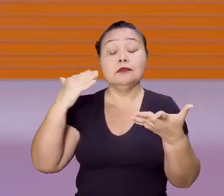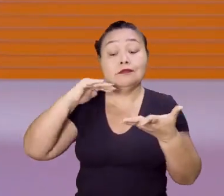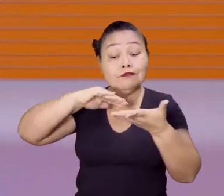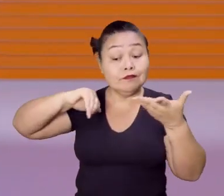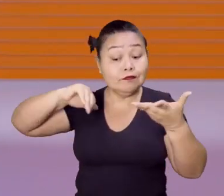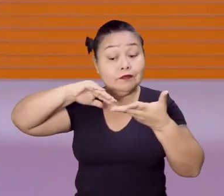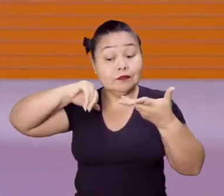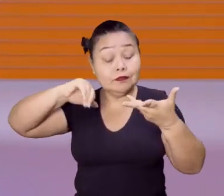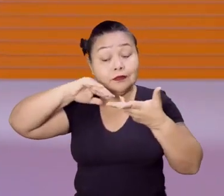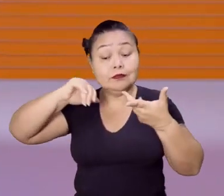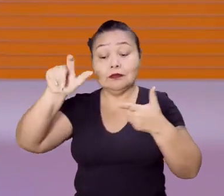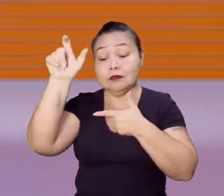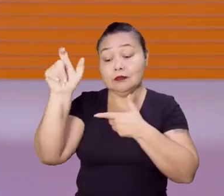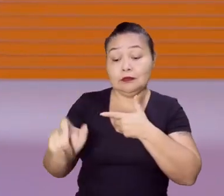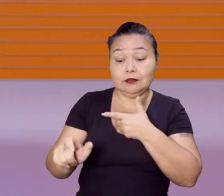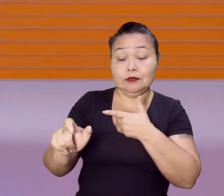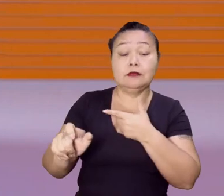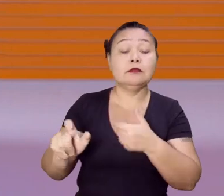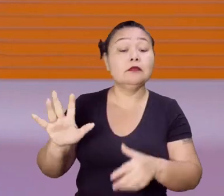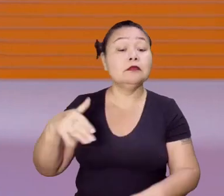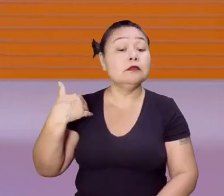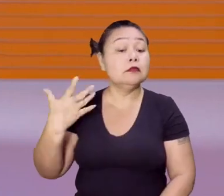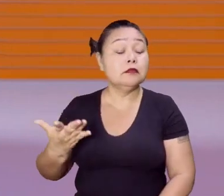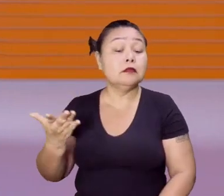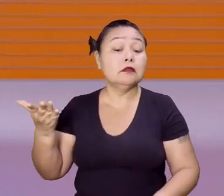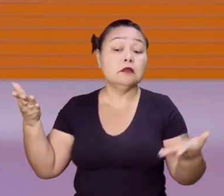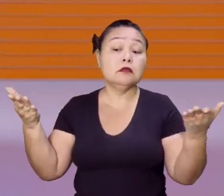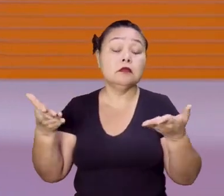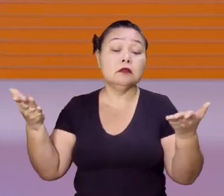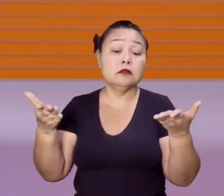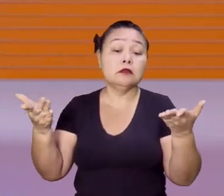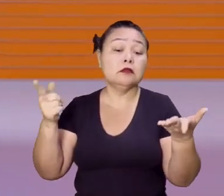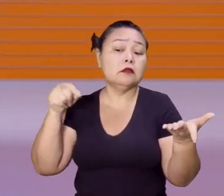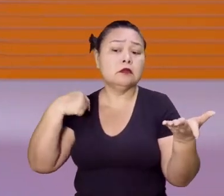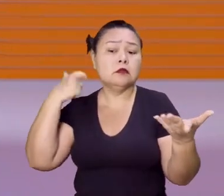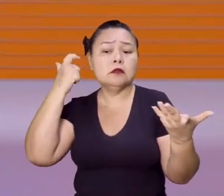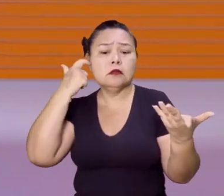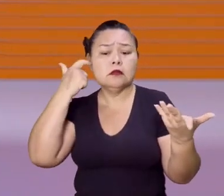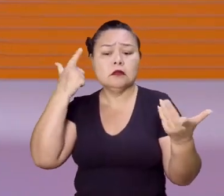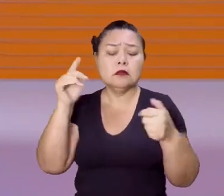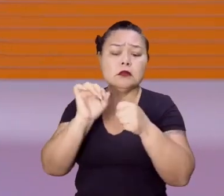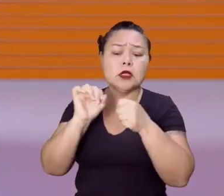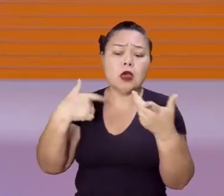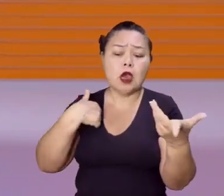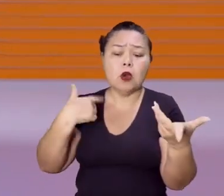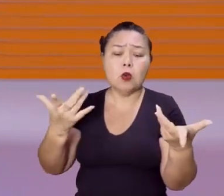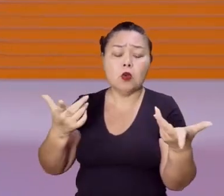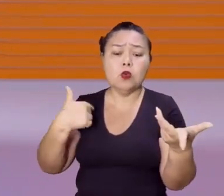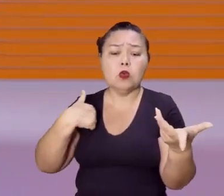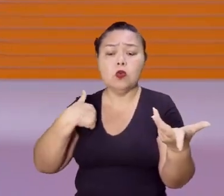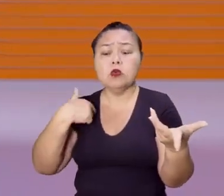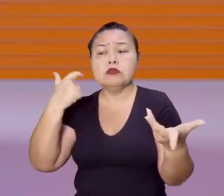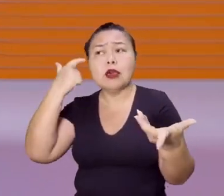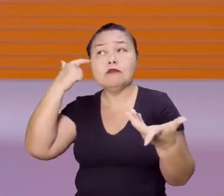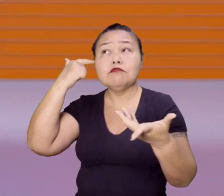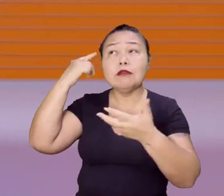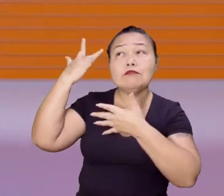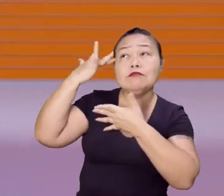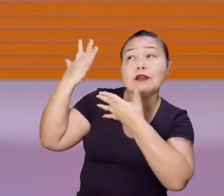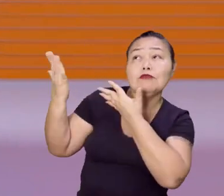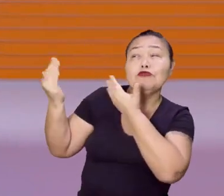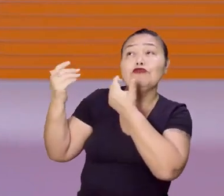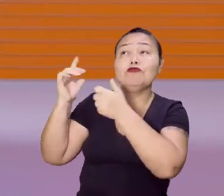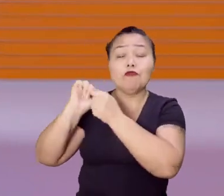pessoas no mundo do trabalho. Ainda mais que hoje a ideia está sempre renovando. Então, o eles querem? Mente jovens, pessoas